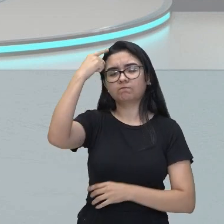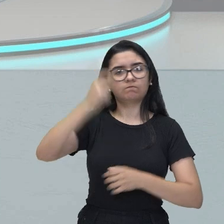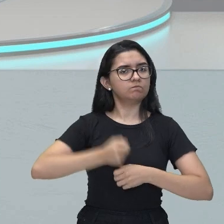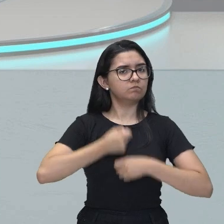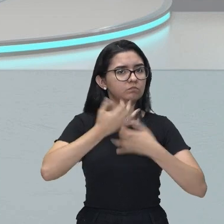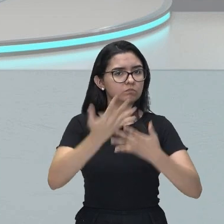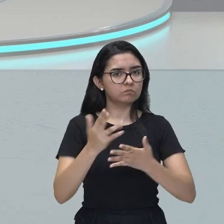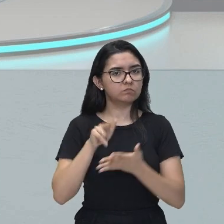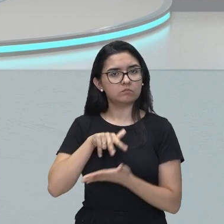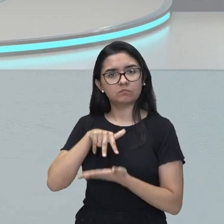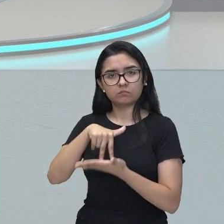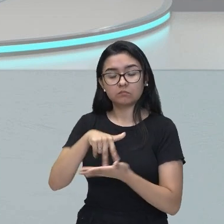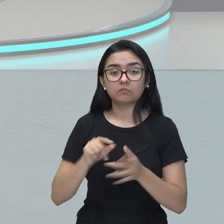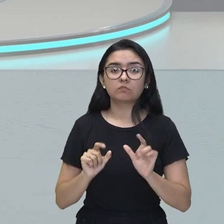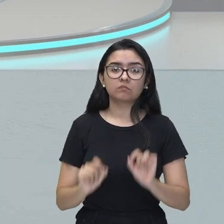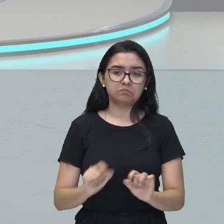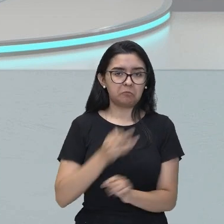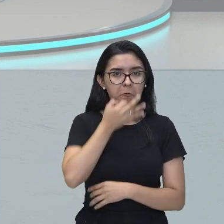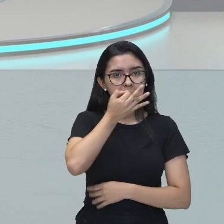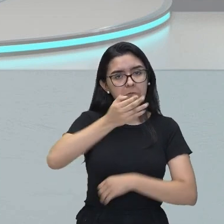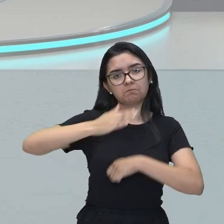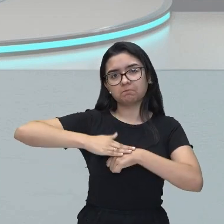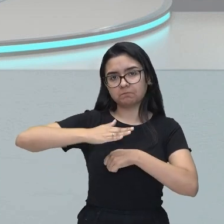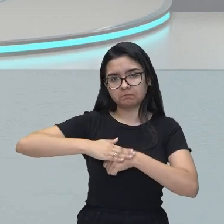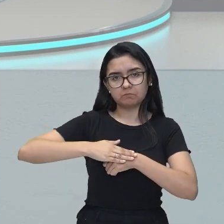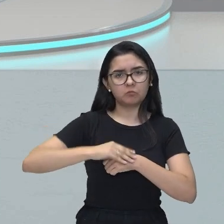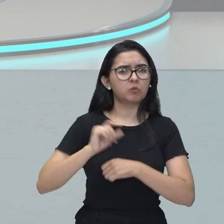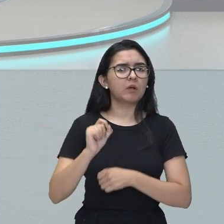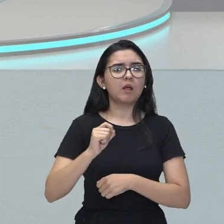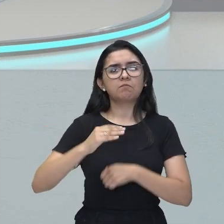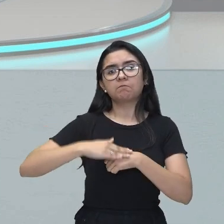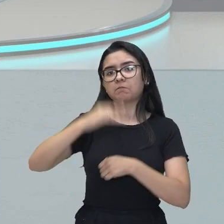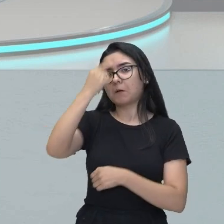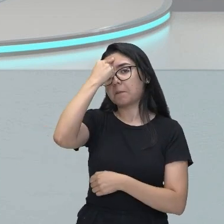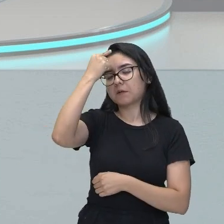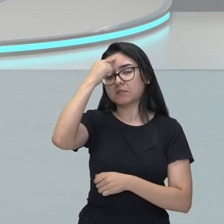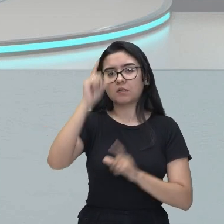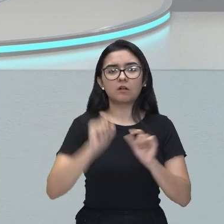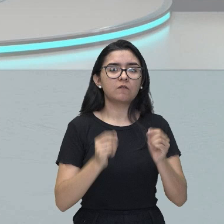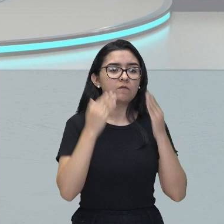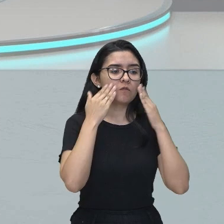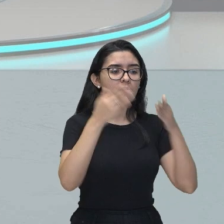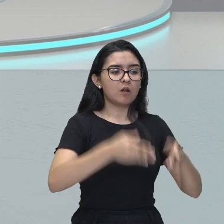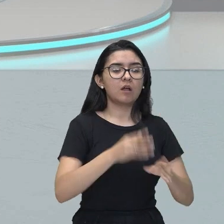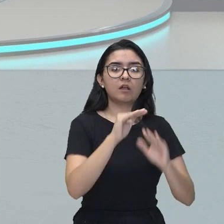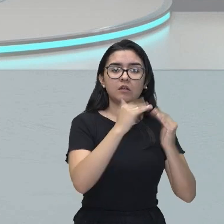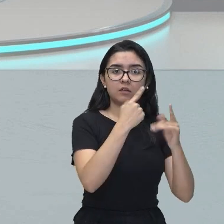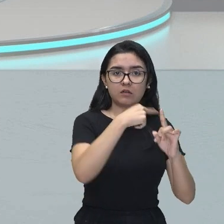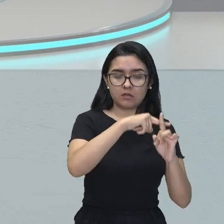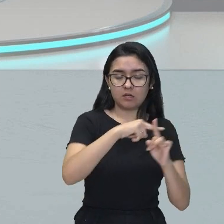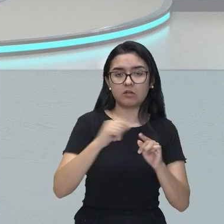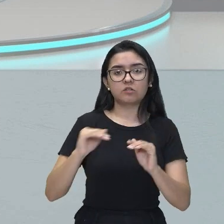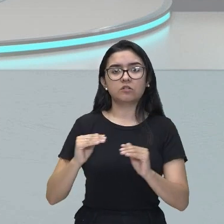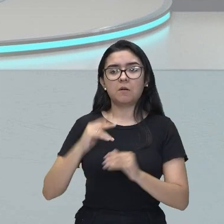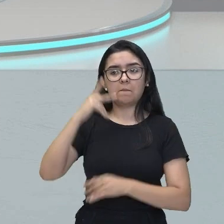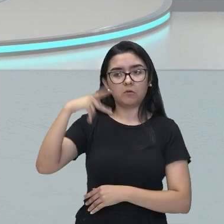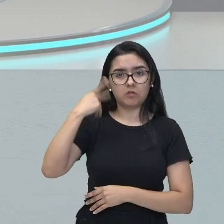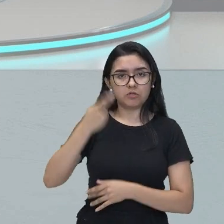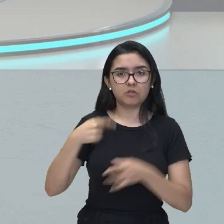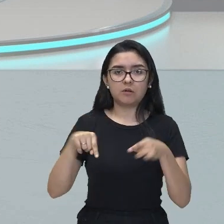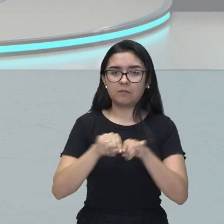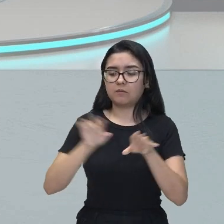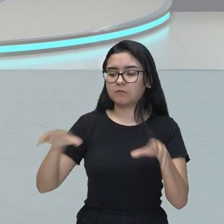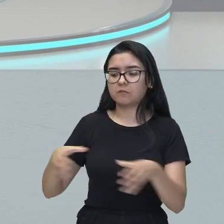posicionamento dele a respeito do que ele pensava, a respeito da igreja, dos políticos, das pessoas ricas que